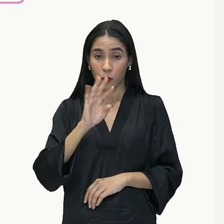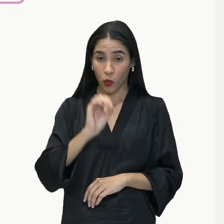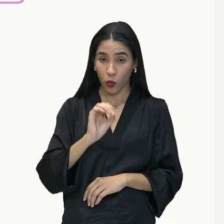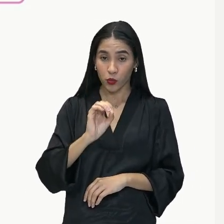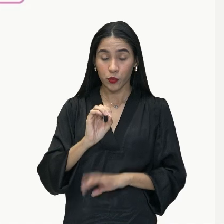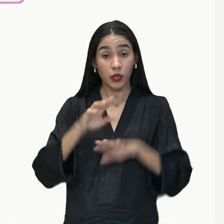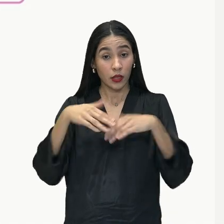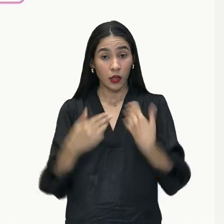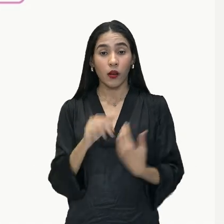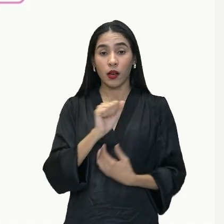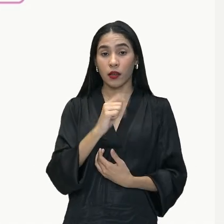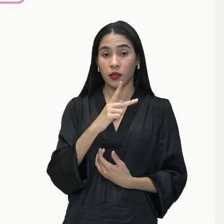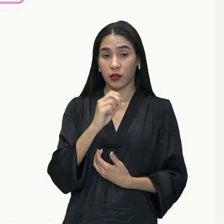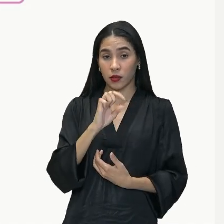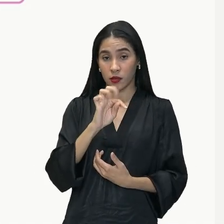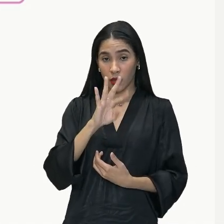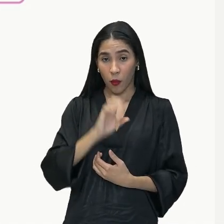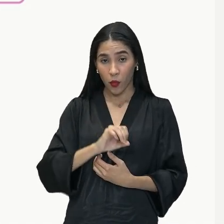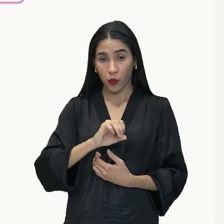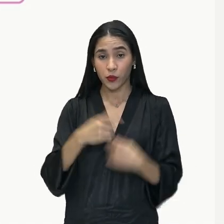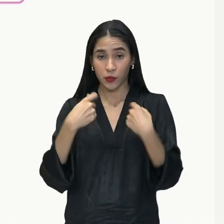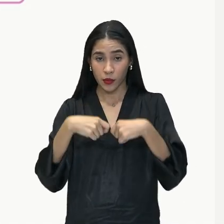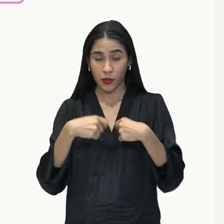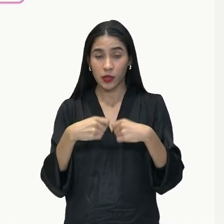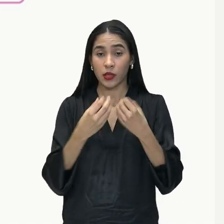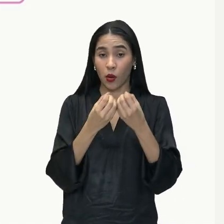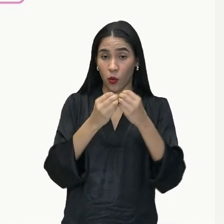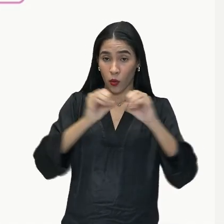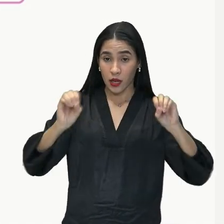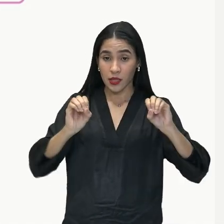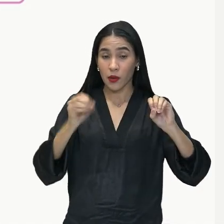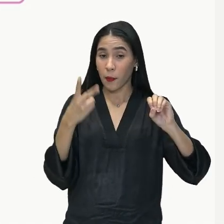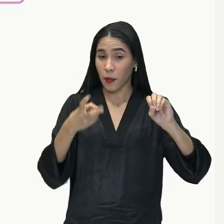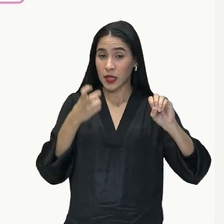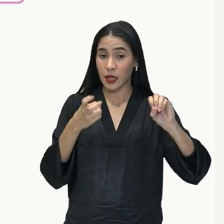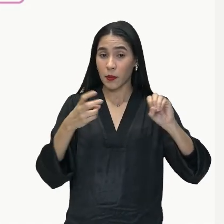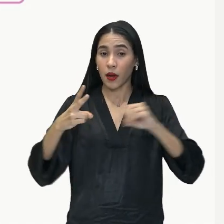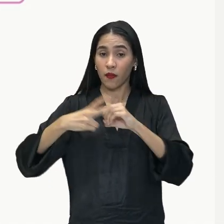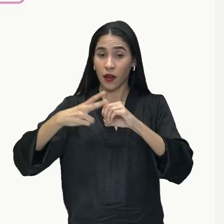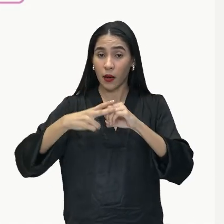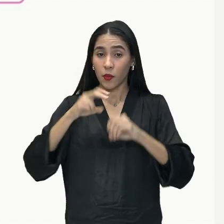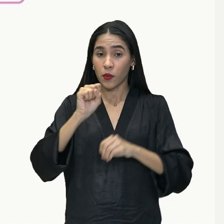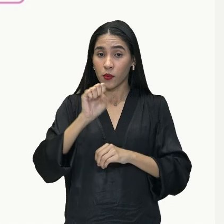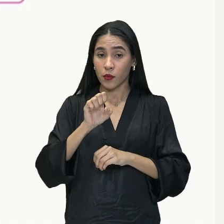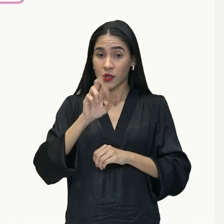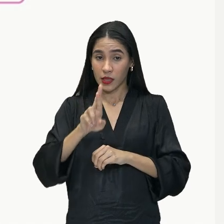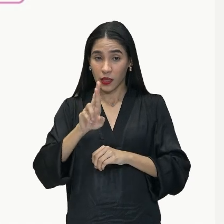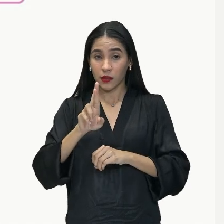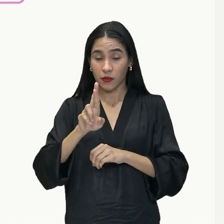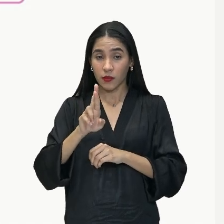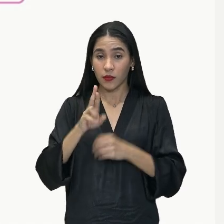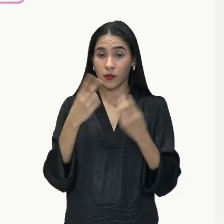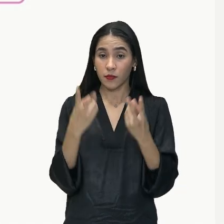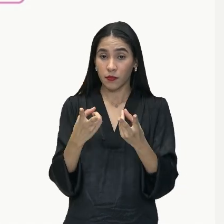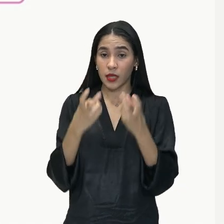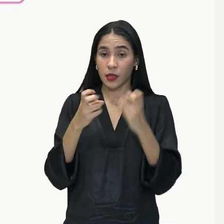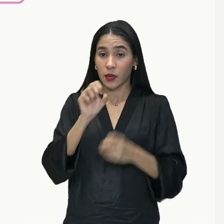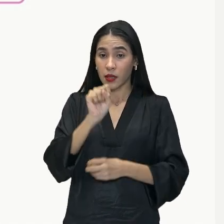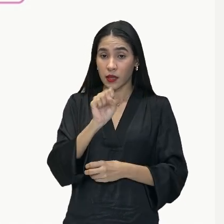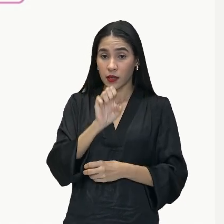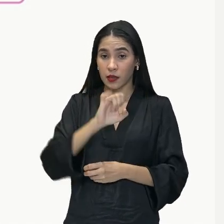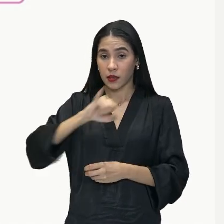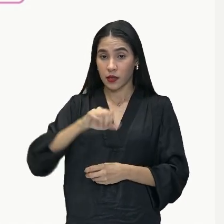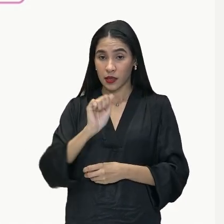ser um aposto aí, é um aposto que tem uma oração, olha o verbo ser, aqui seja, olha só, ok?